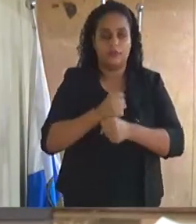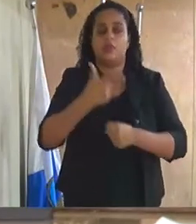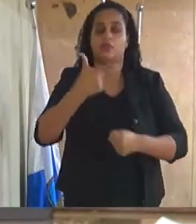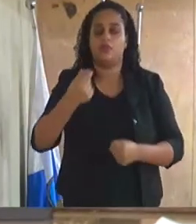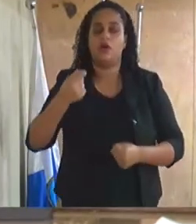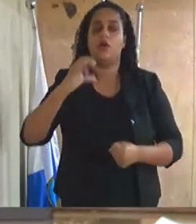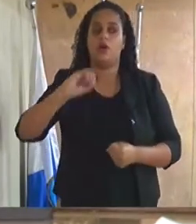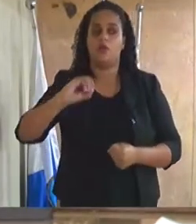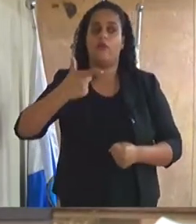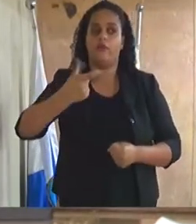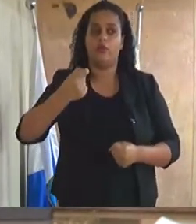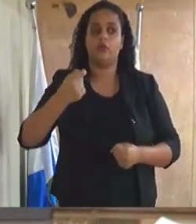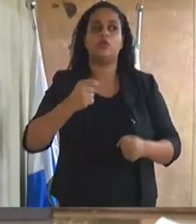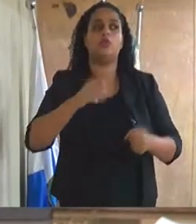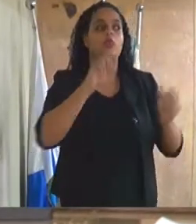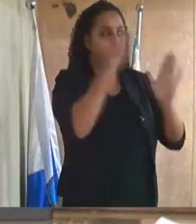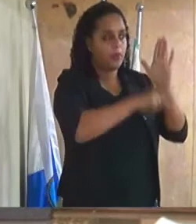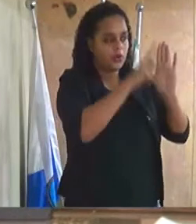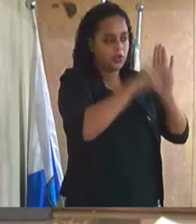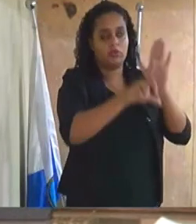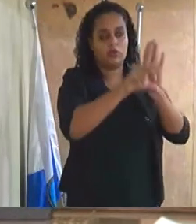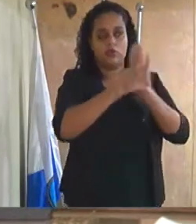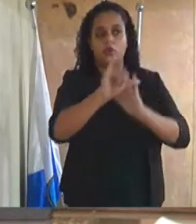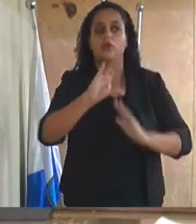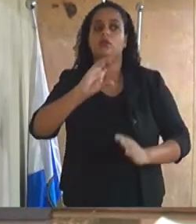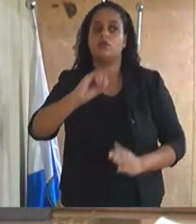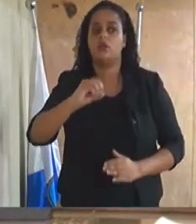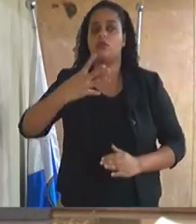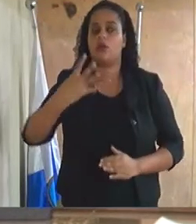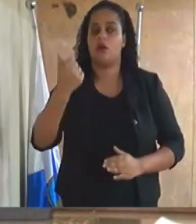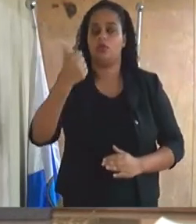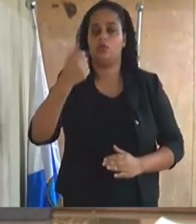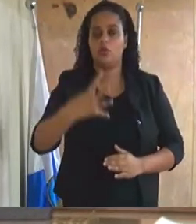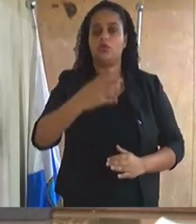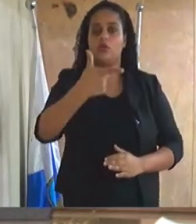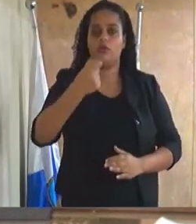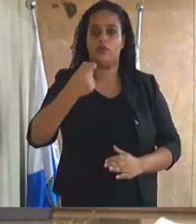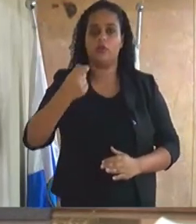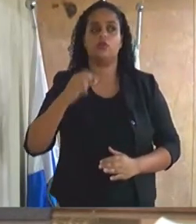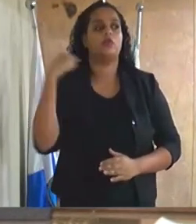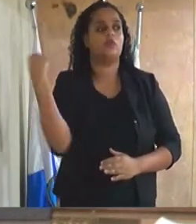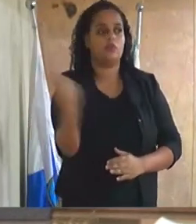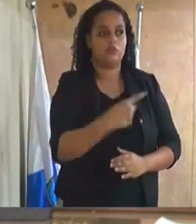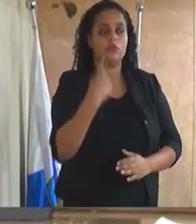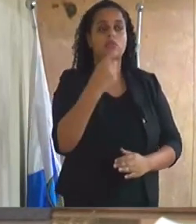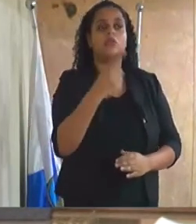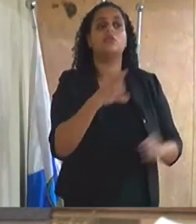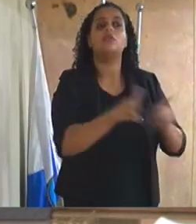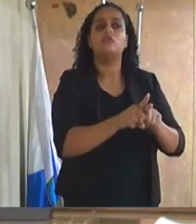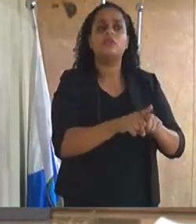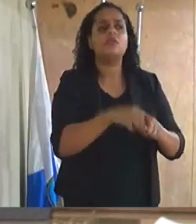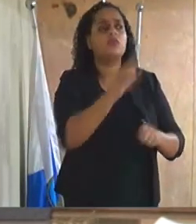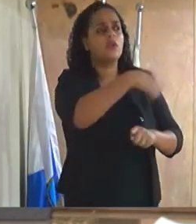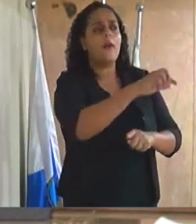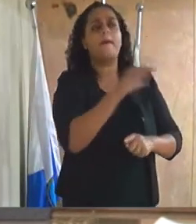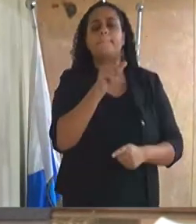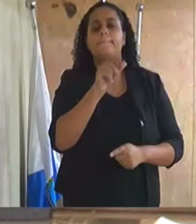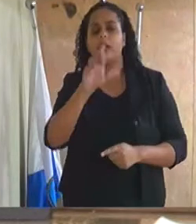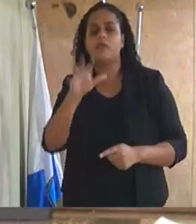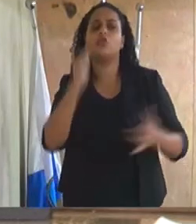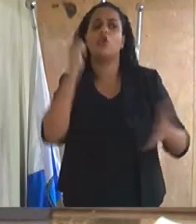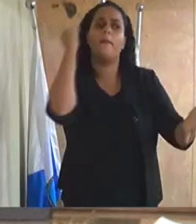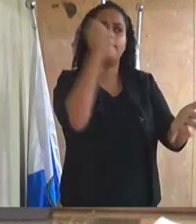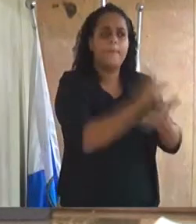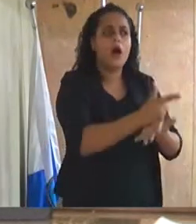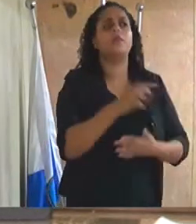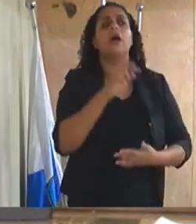prefeito encaminhando o projeto de lei número 014 de 2020 estabelecendo incentivos e benefícios para o pagamento dos